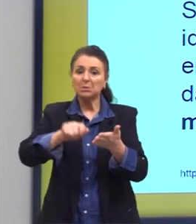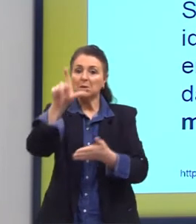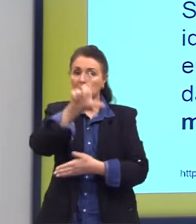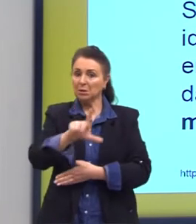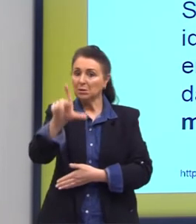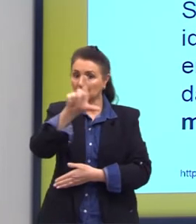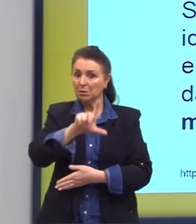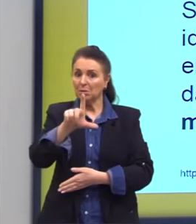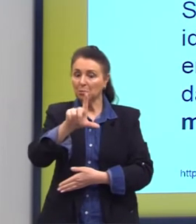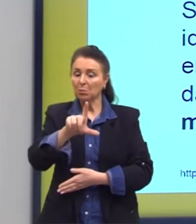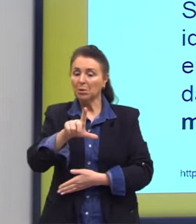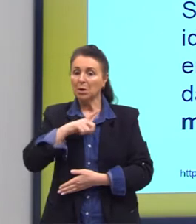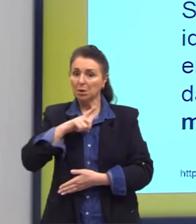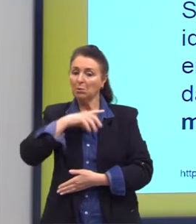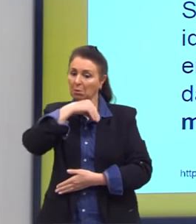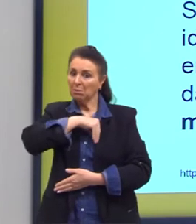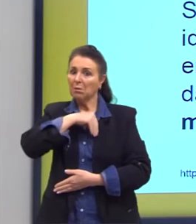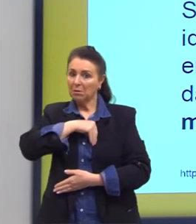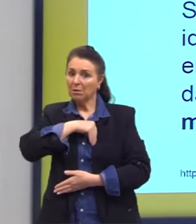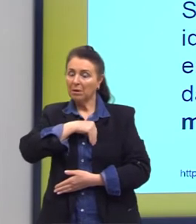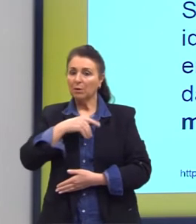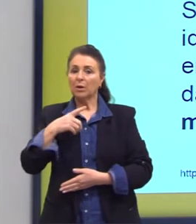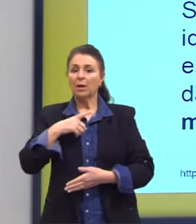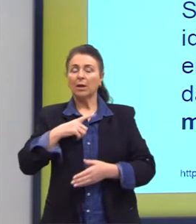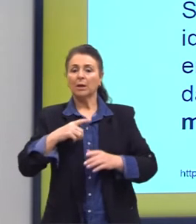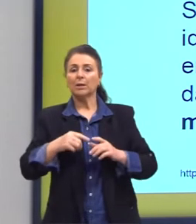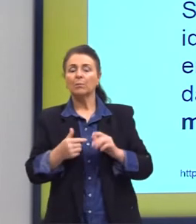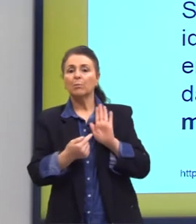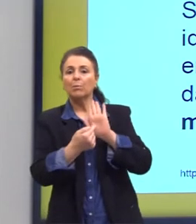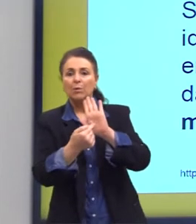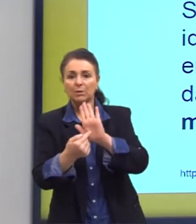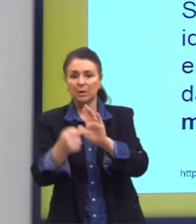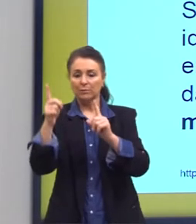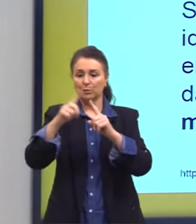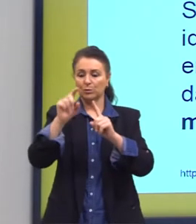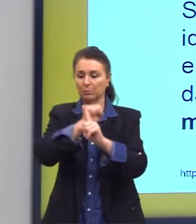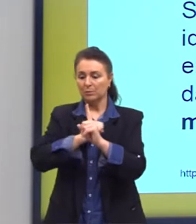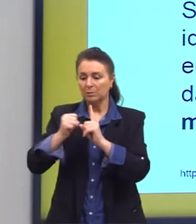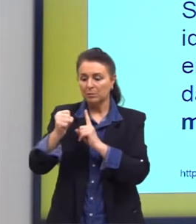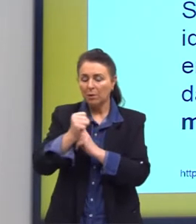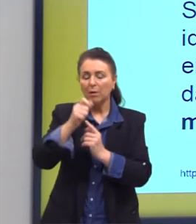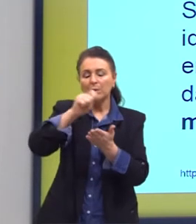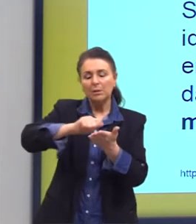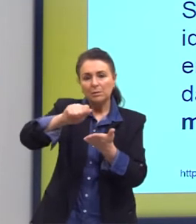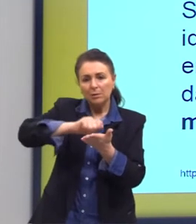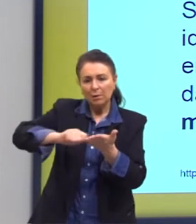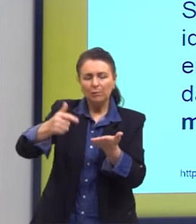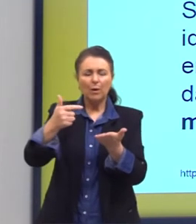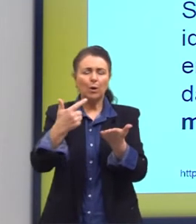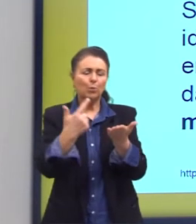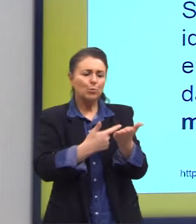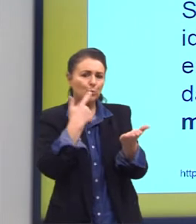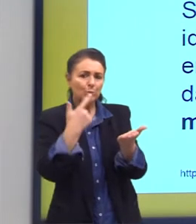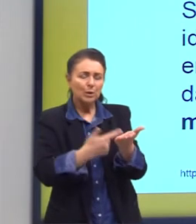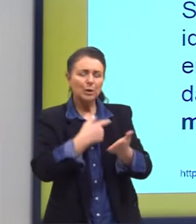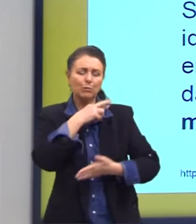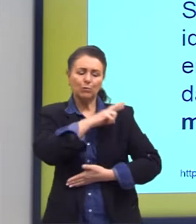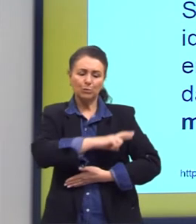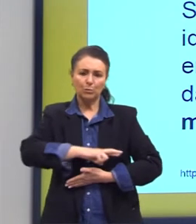daquilo que escrevia. Ele era retratista de tipos sociais, escreveu inúmeras obras, entre romances,